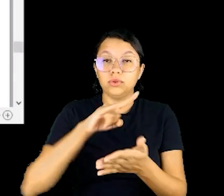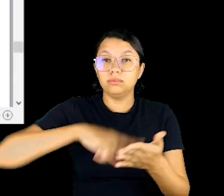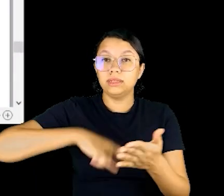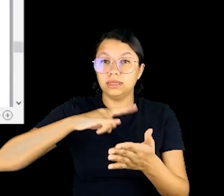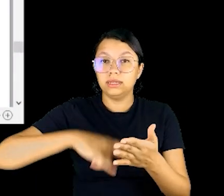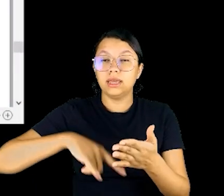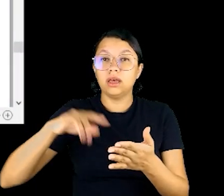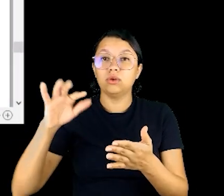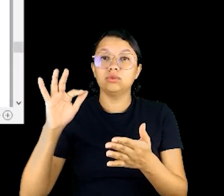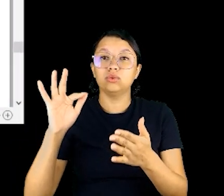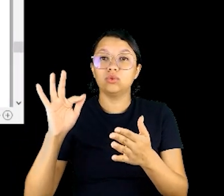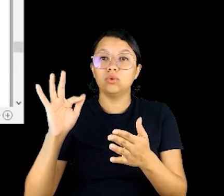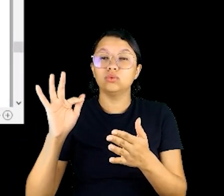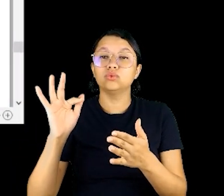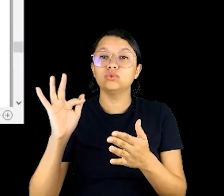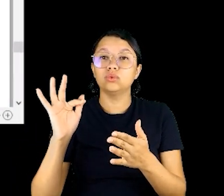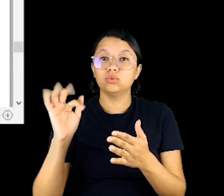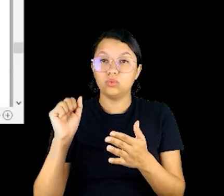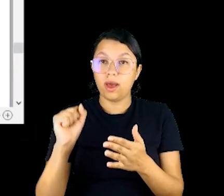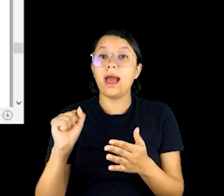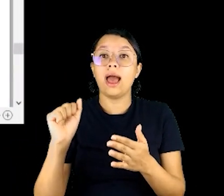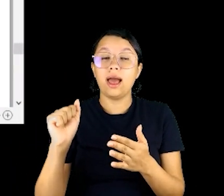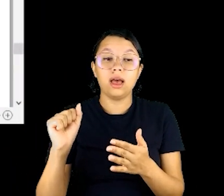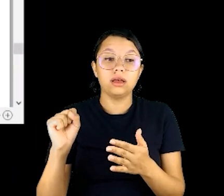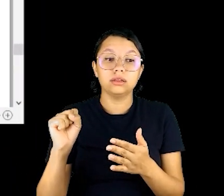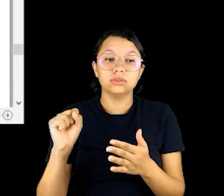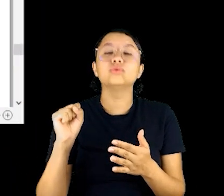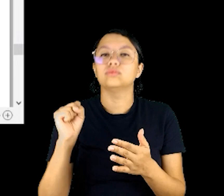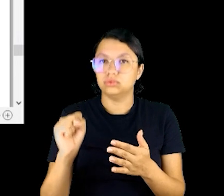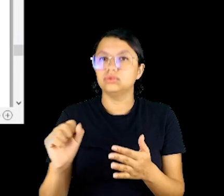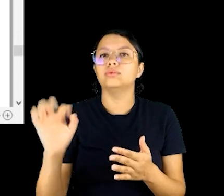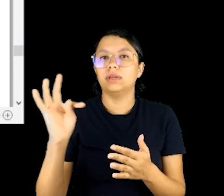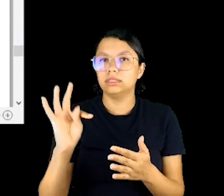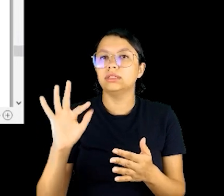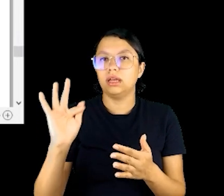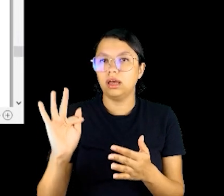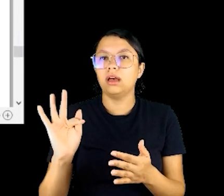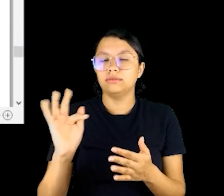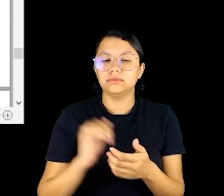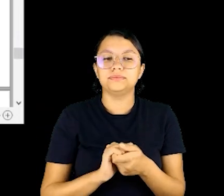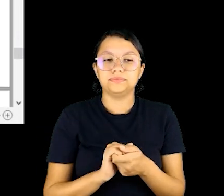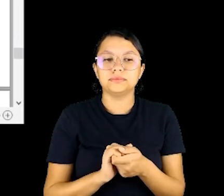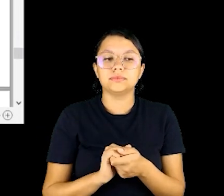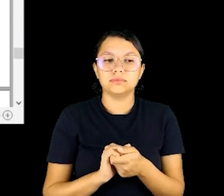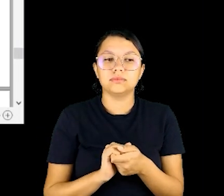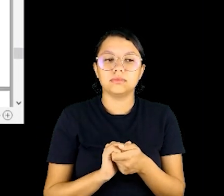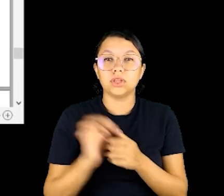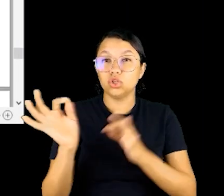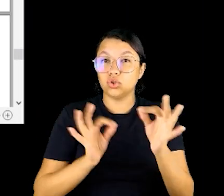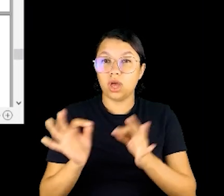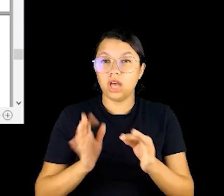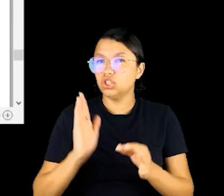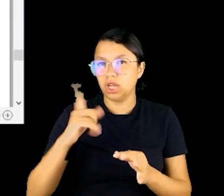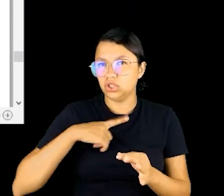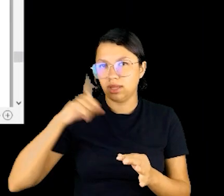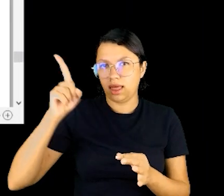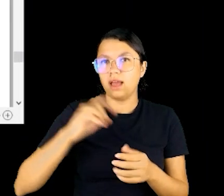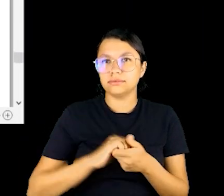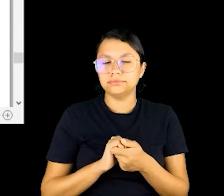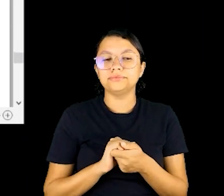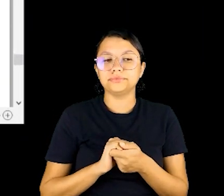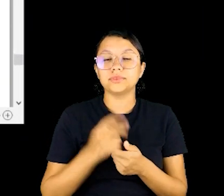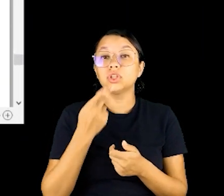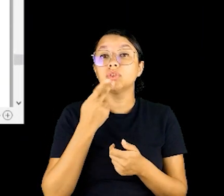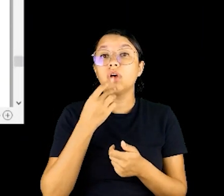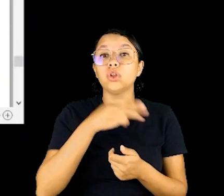material do Supremo Tribunal, desses materiais que eu mencionei, a gente usou o material do próprio Supremo, que já tinha esse organograma lá,